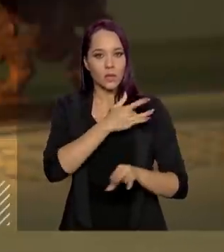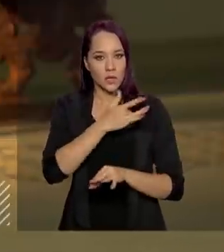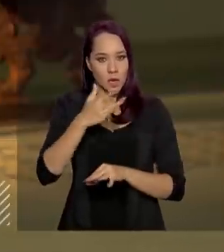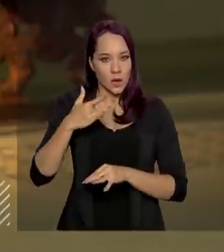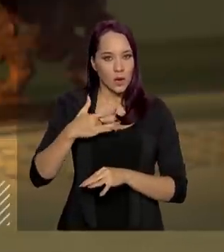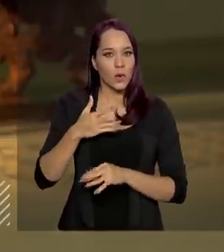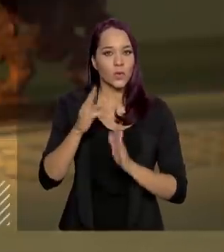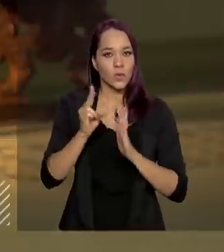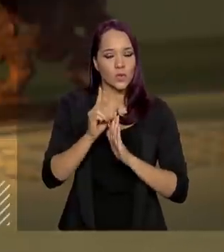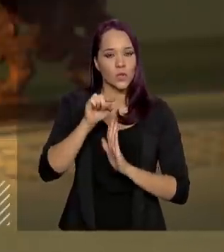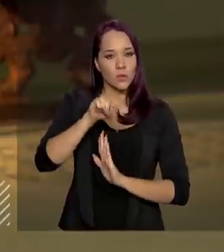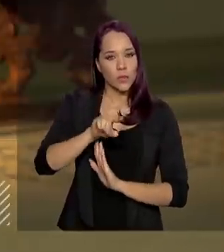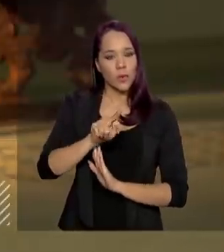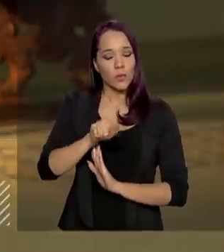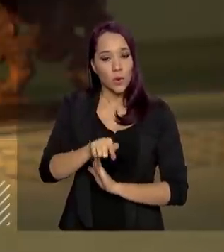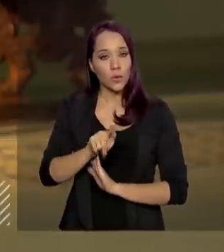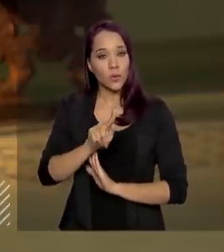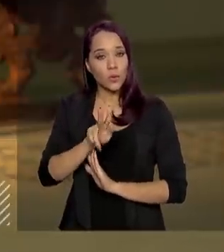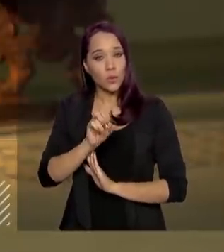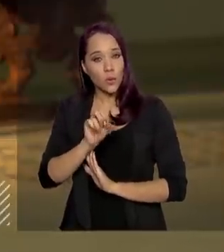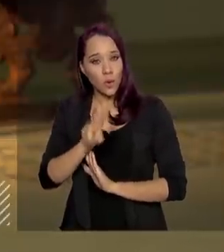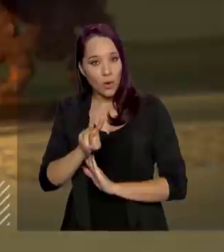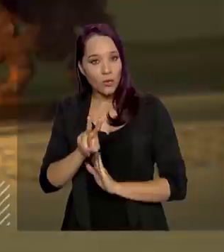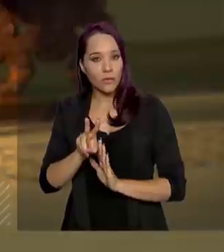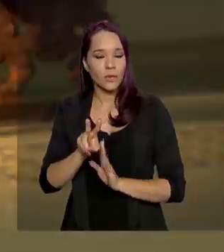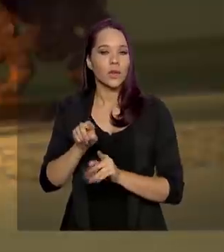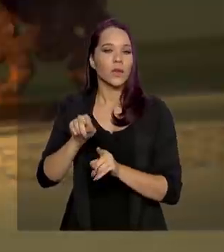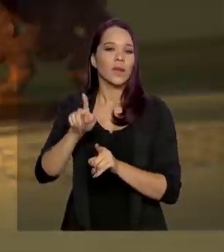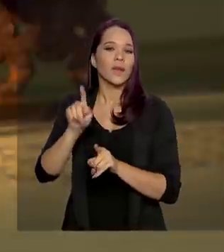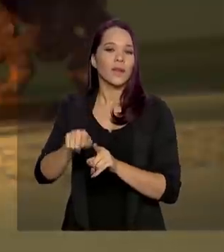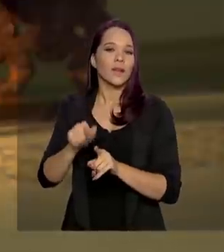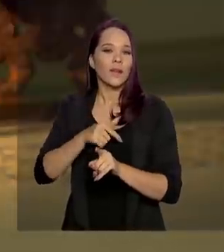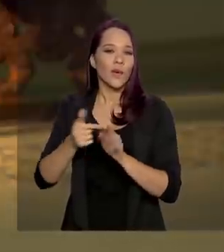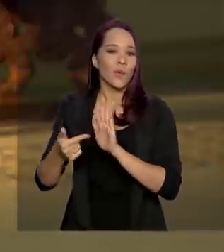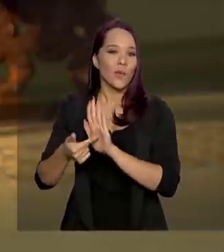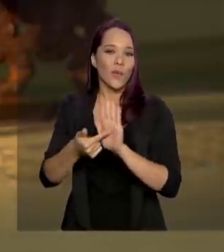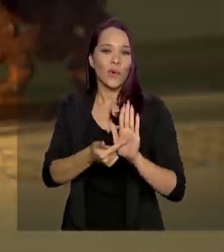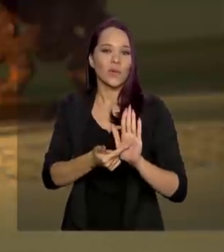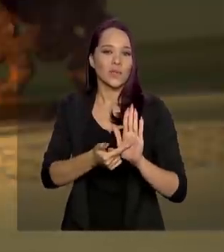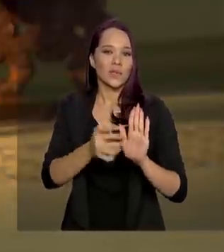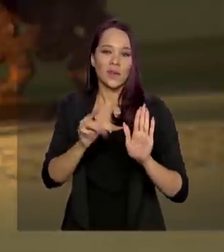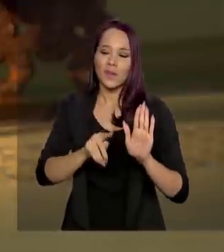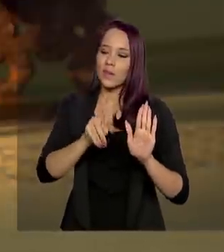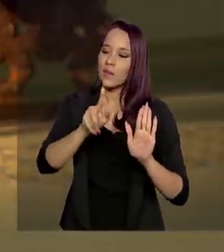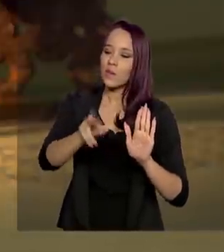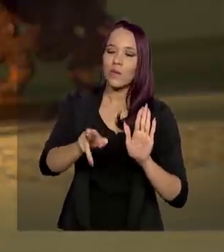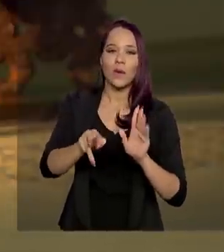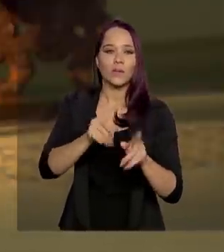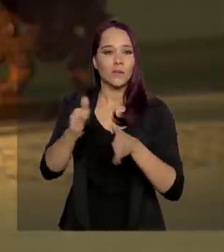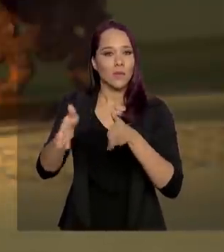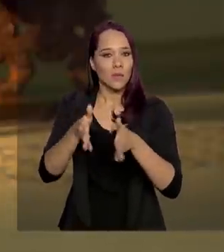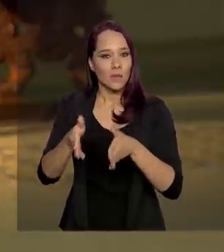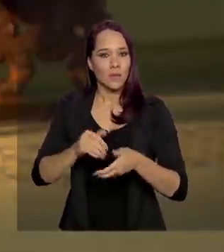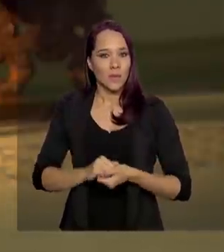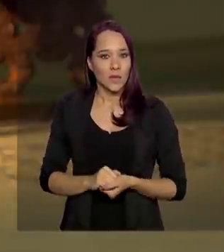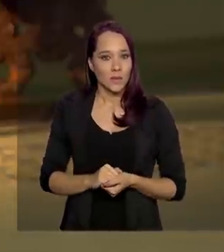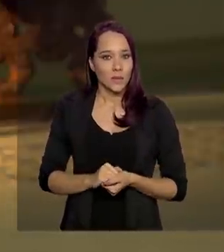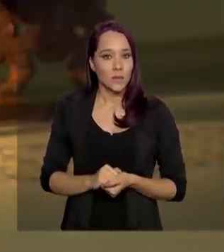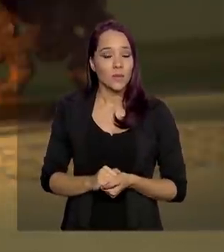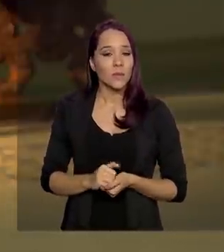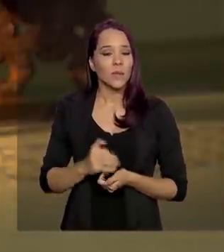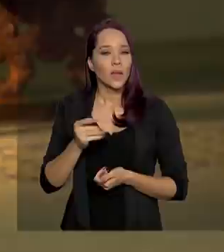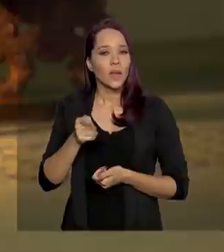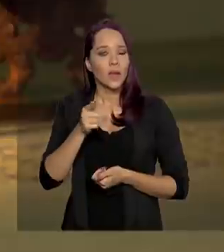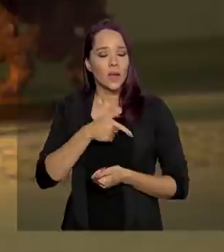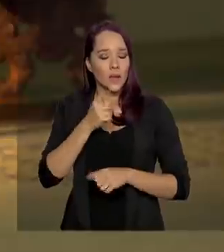.saude.gov.br, é um extrato disso. É uma fotografia desse momento. Uma fotografia desse